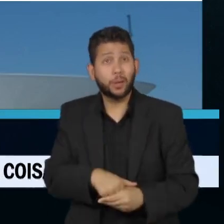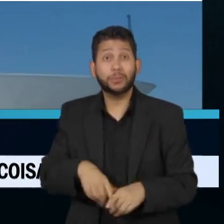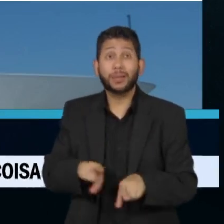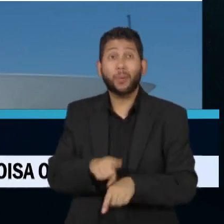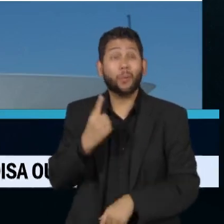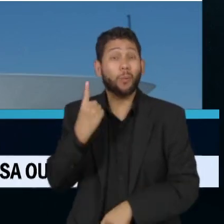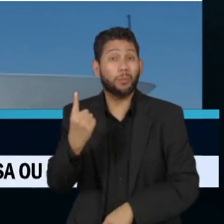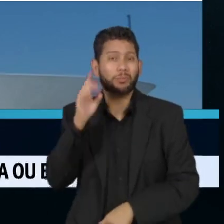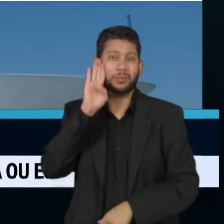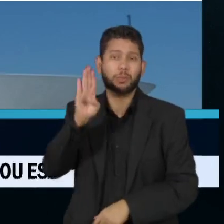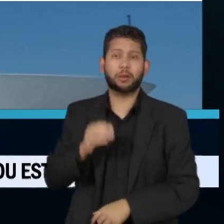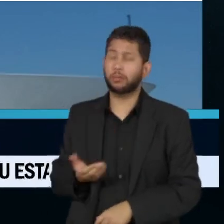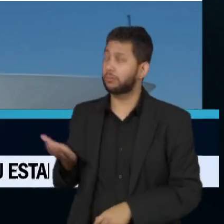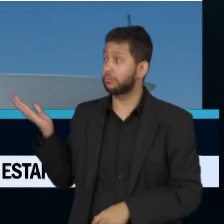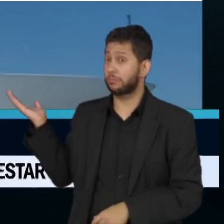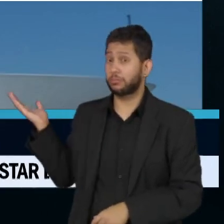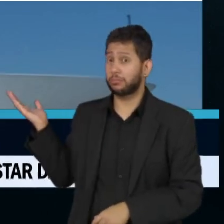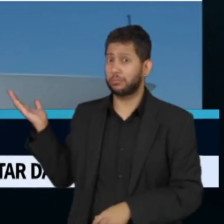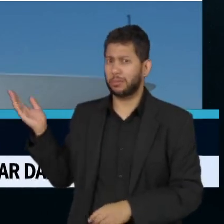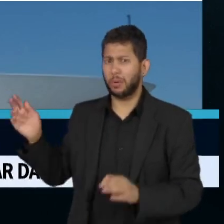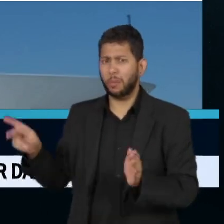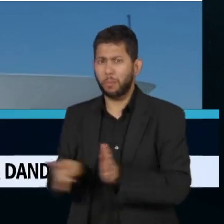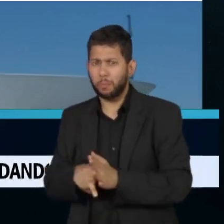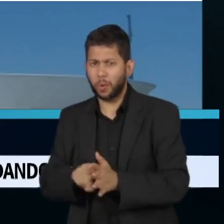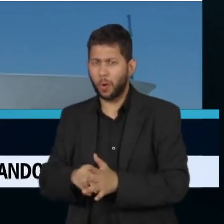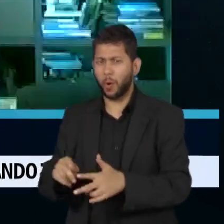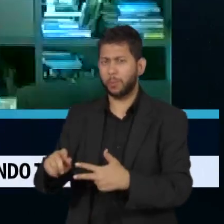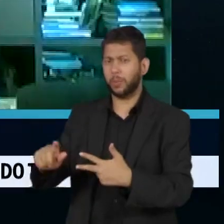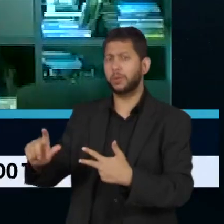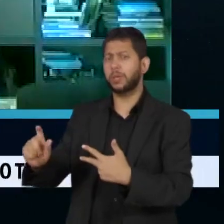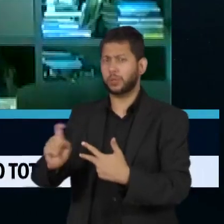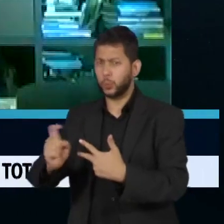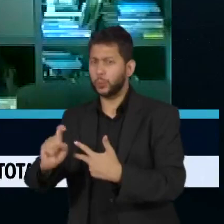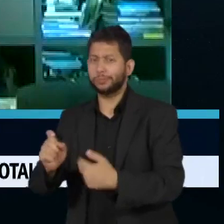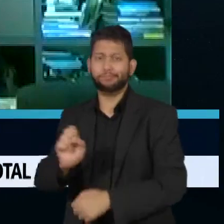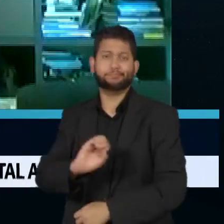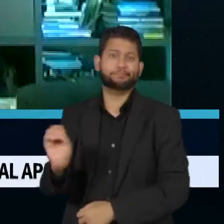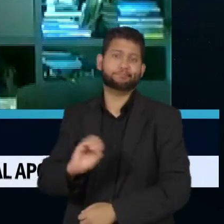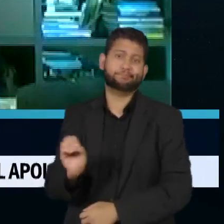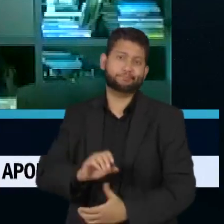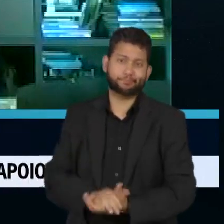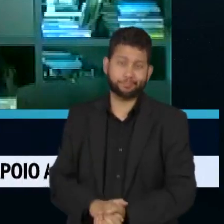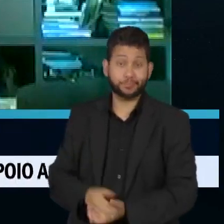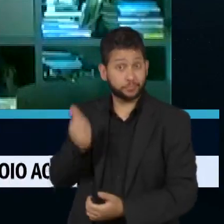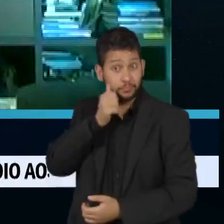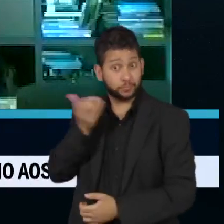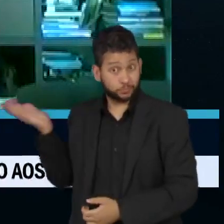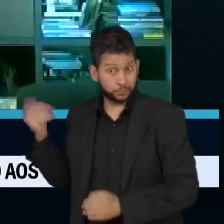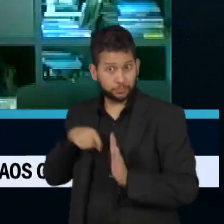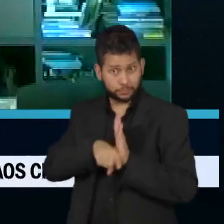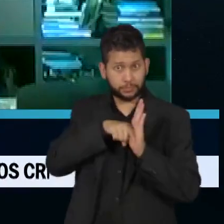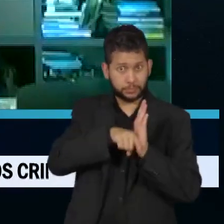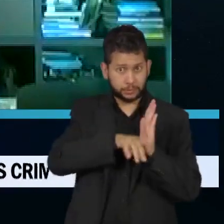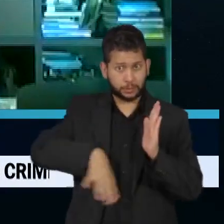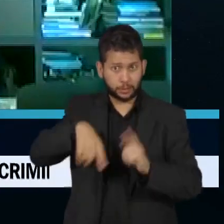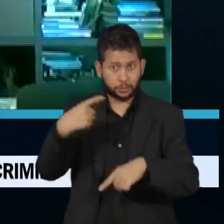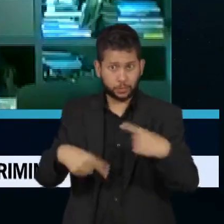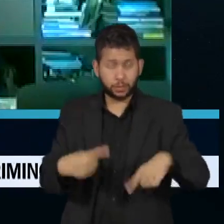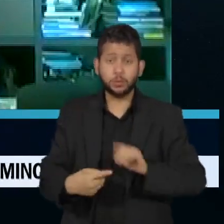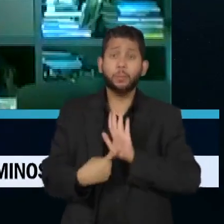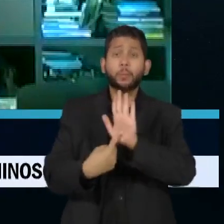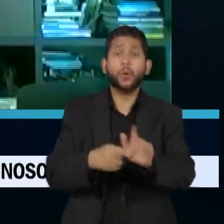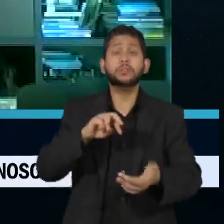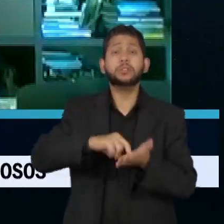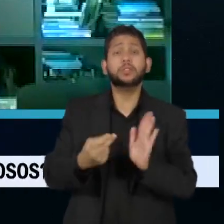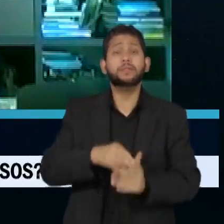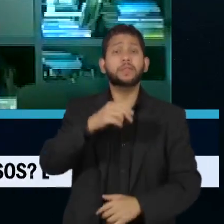particularidade. Nenhuma delas veio do Poder Executivo. Esta cientista política diz que os índices refletem o mandato de